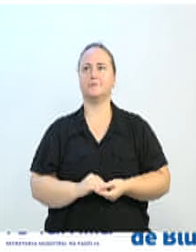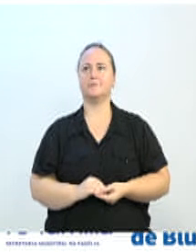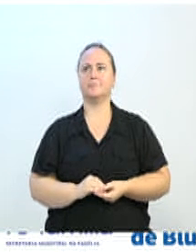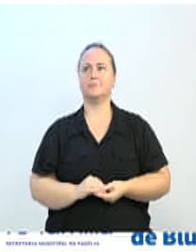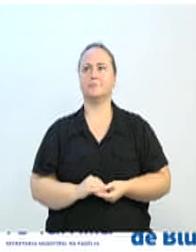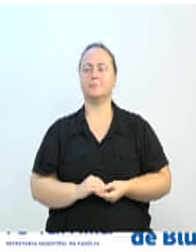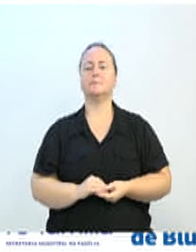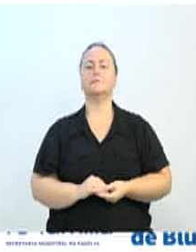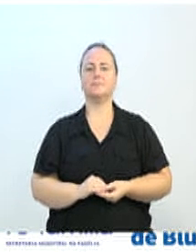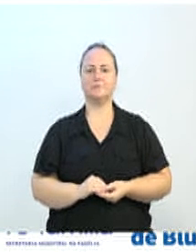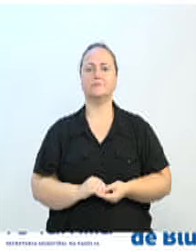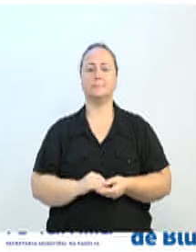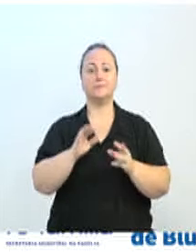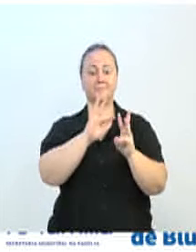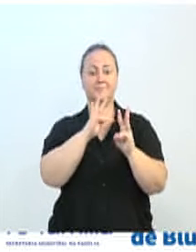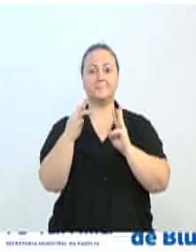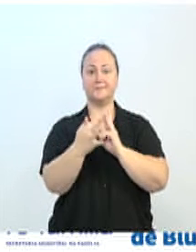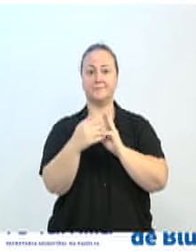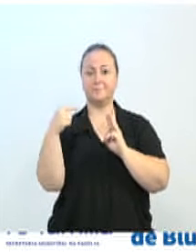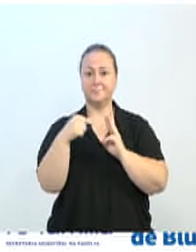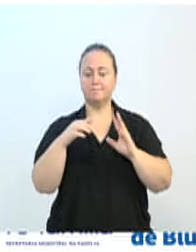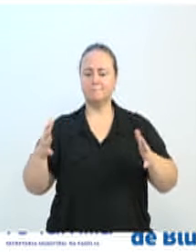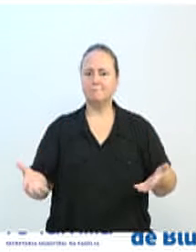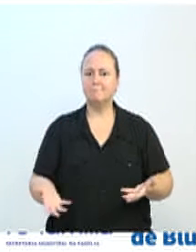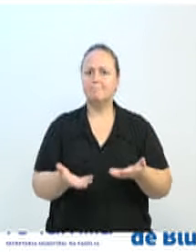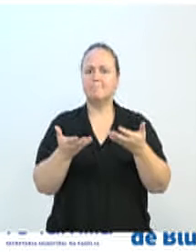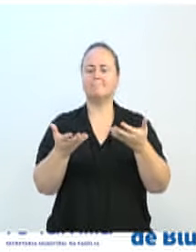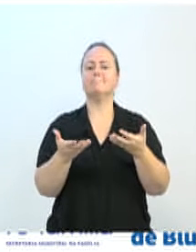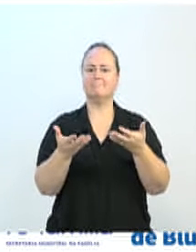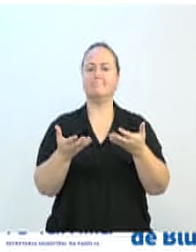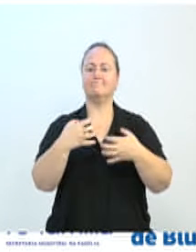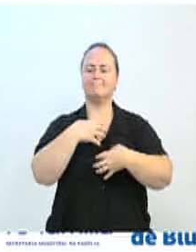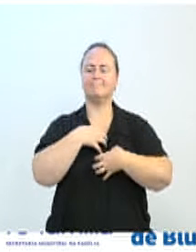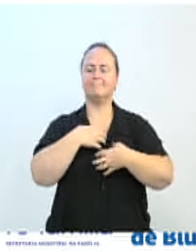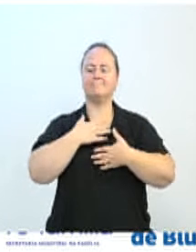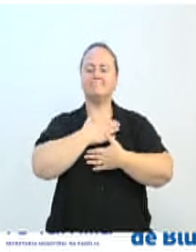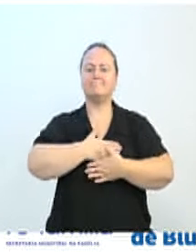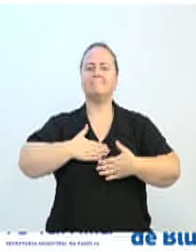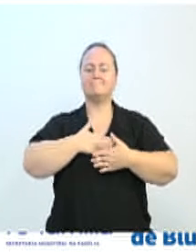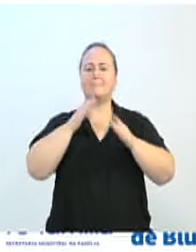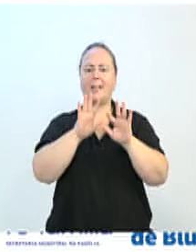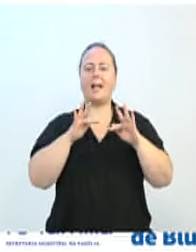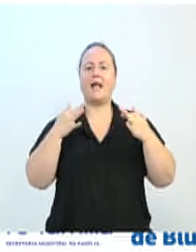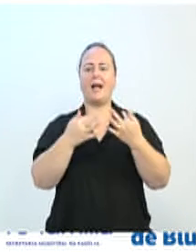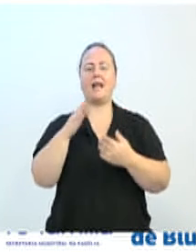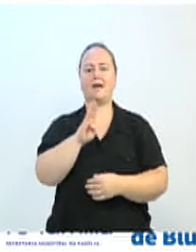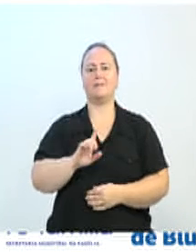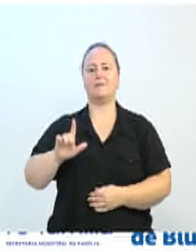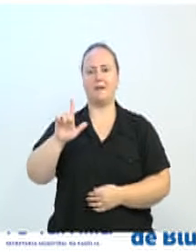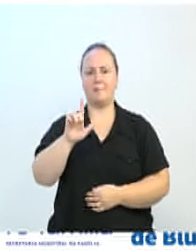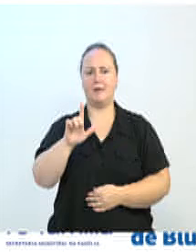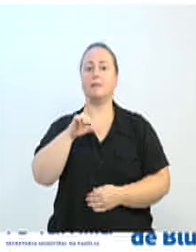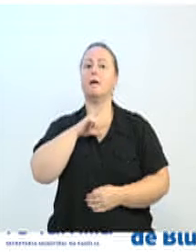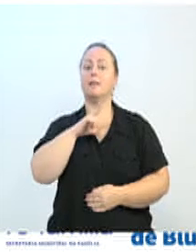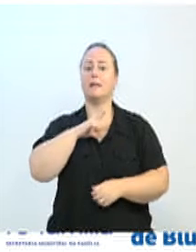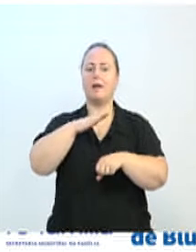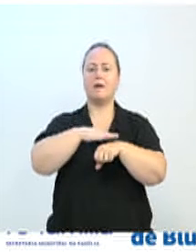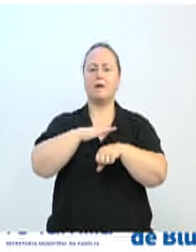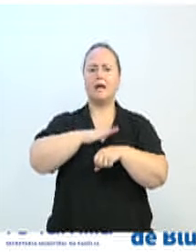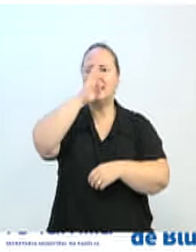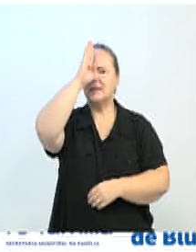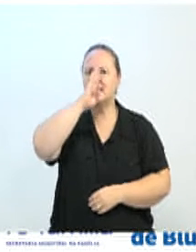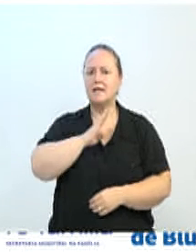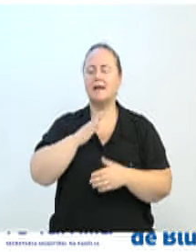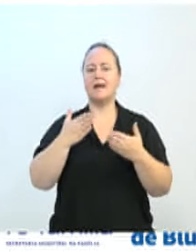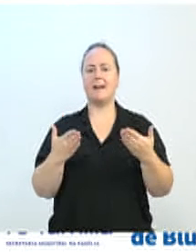A ProFamília promove o bem-estar da família blumenauense, realiza atividades de forma gratuita, na sede e nos mais